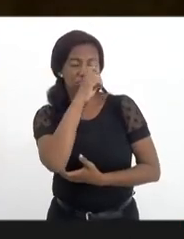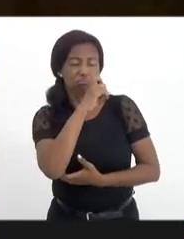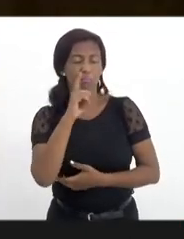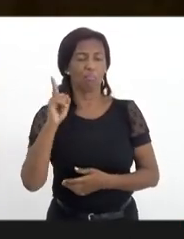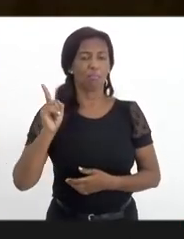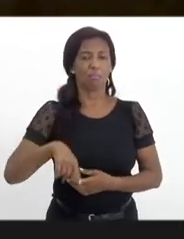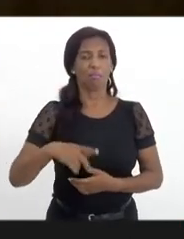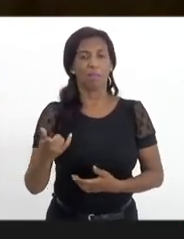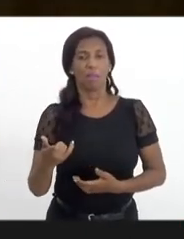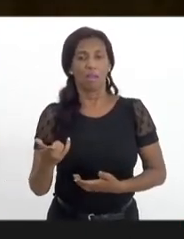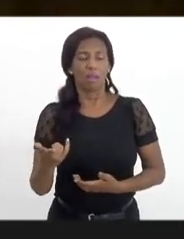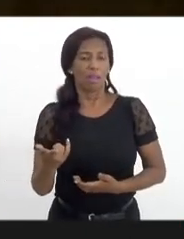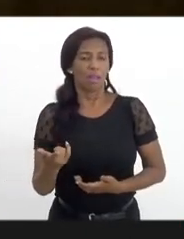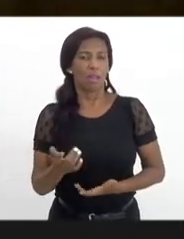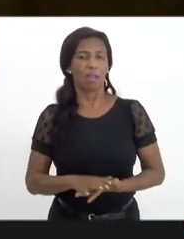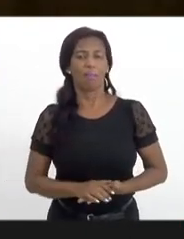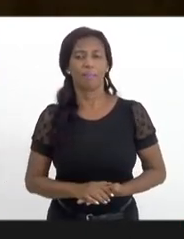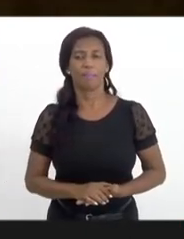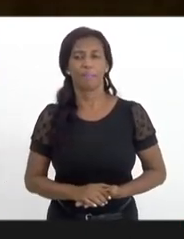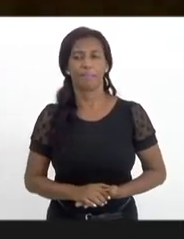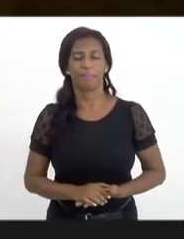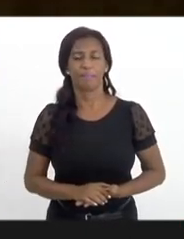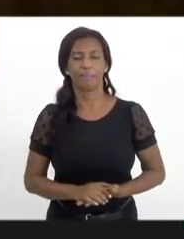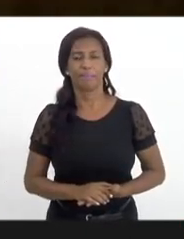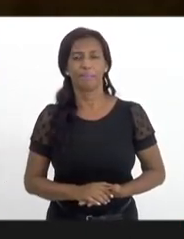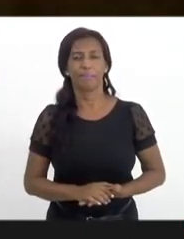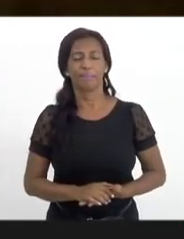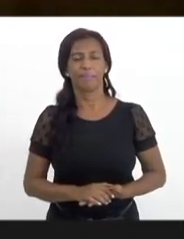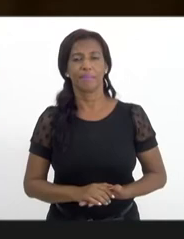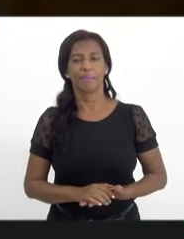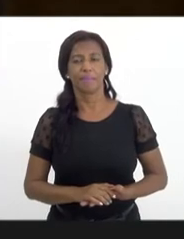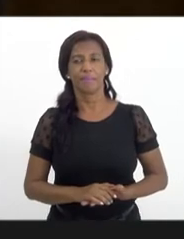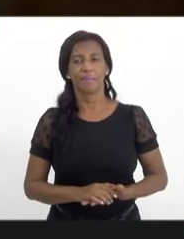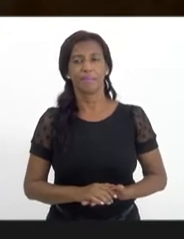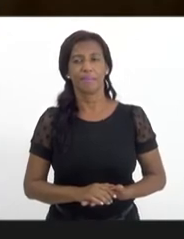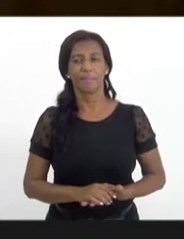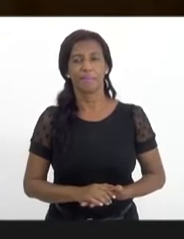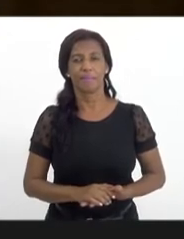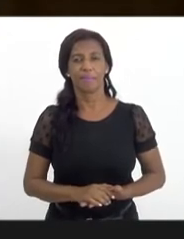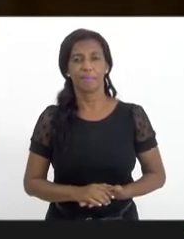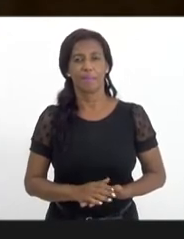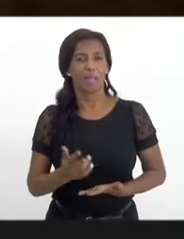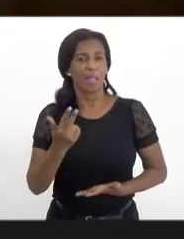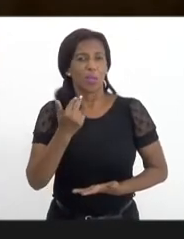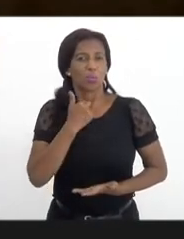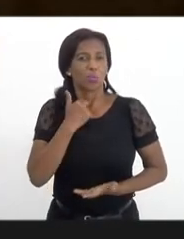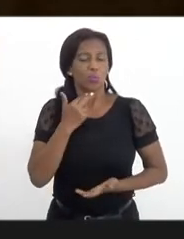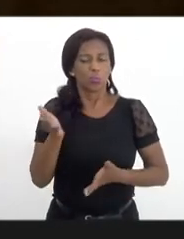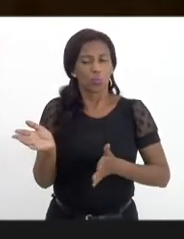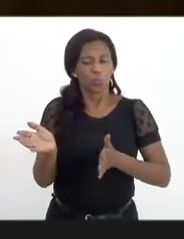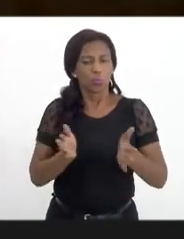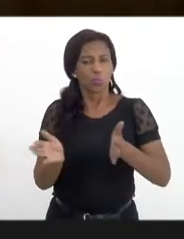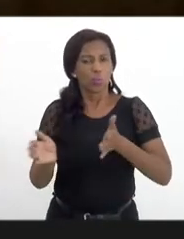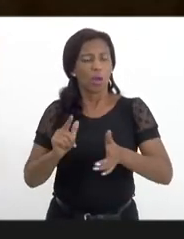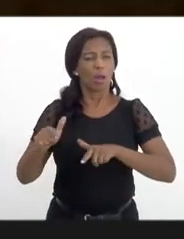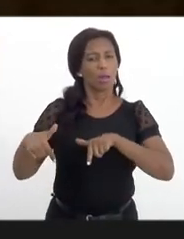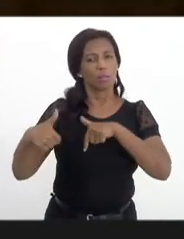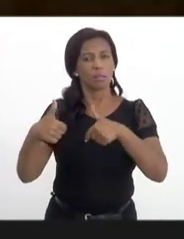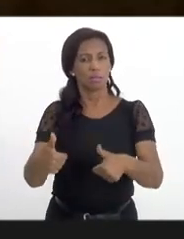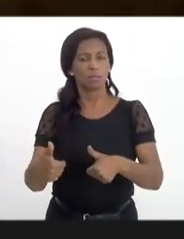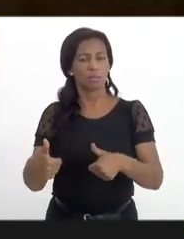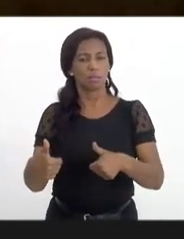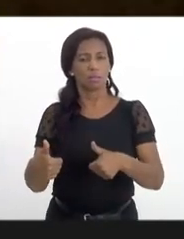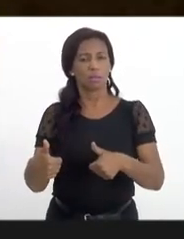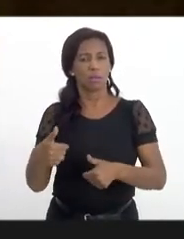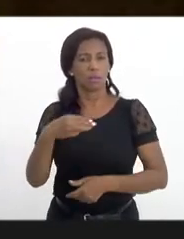fica difícil e inviabiliza a atuação do